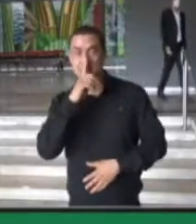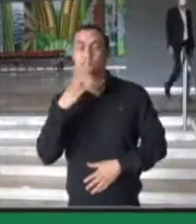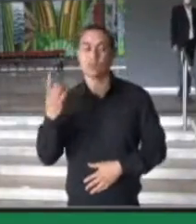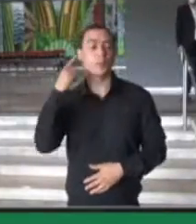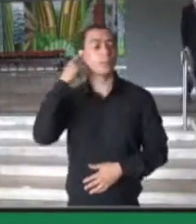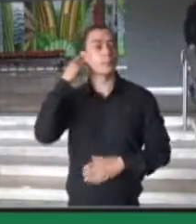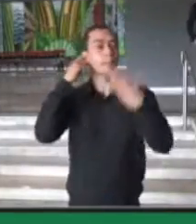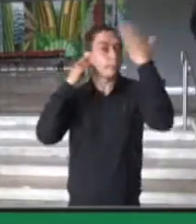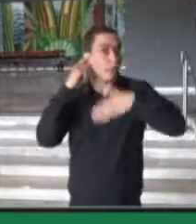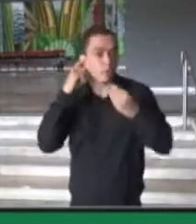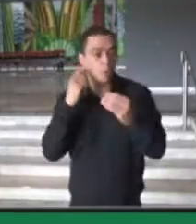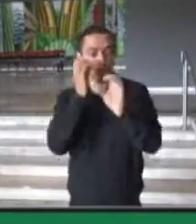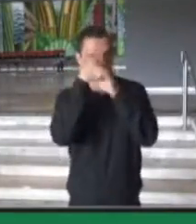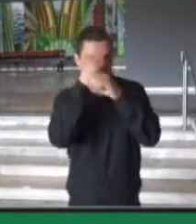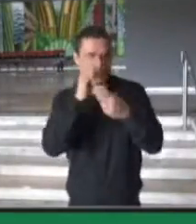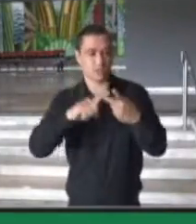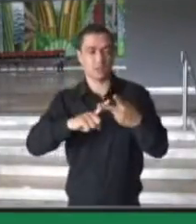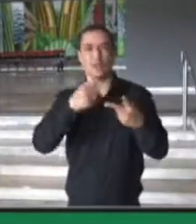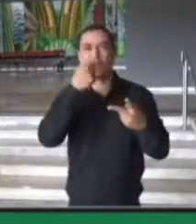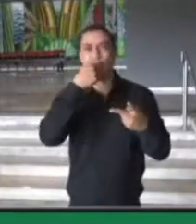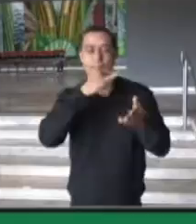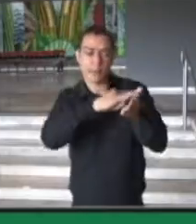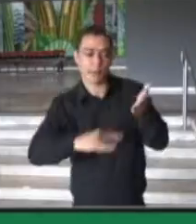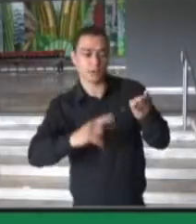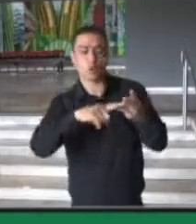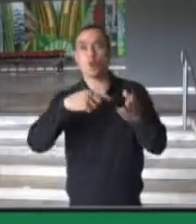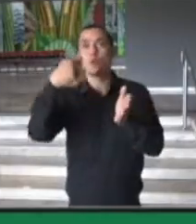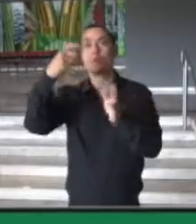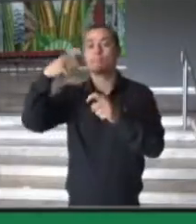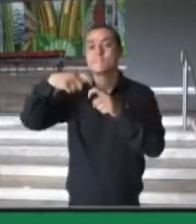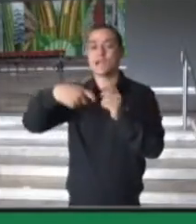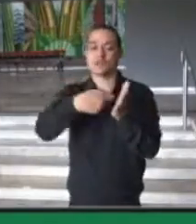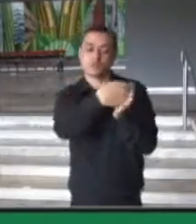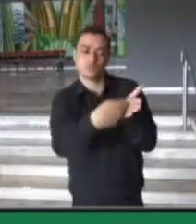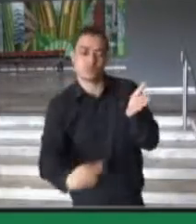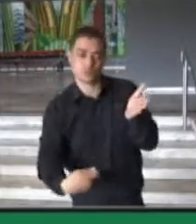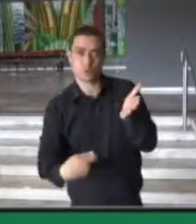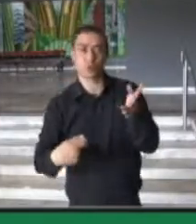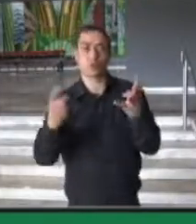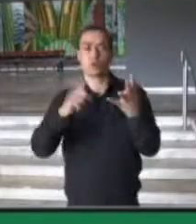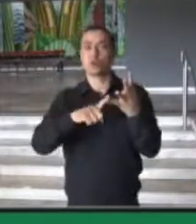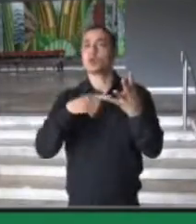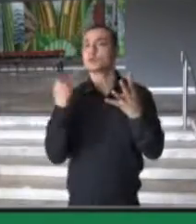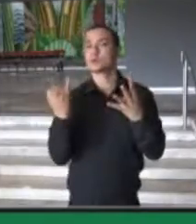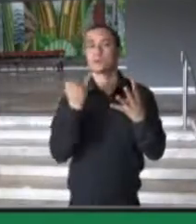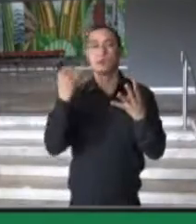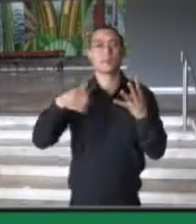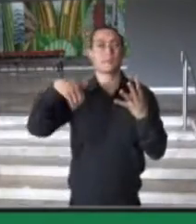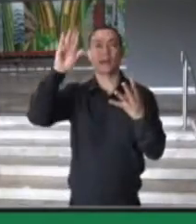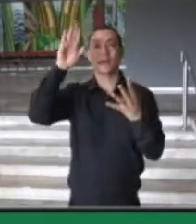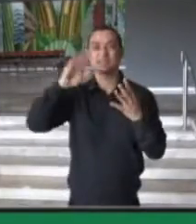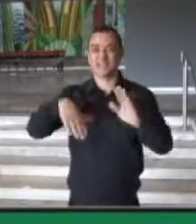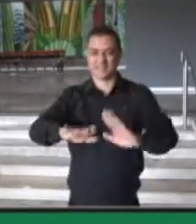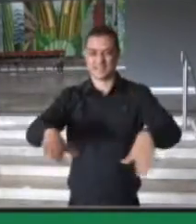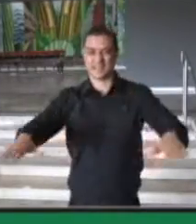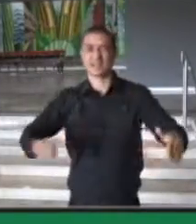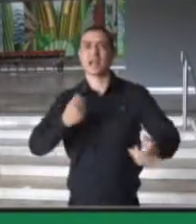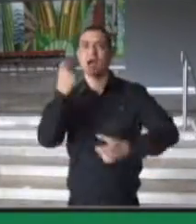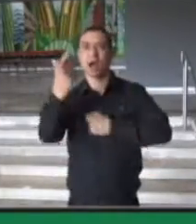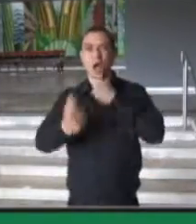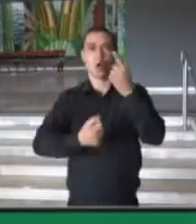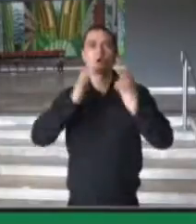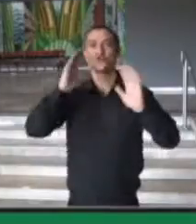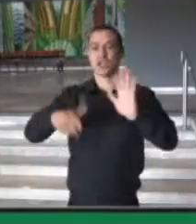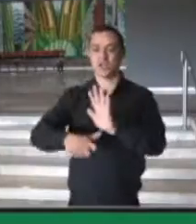Exames, receitas, um relatório médico, uma prescrição médica. E o mais importante, muitas crianças já têm o seu